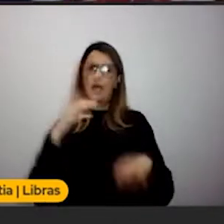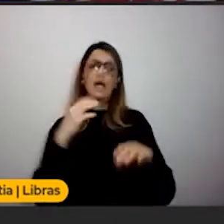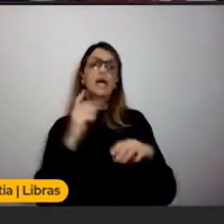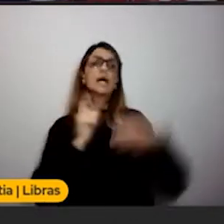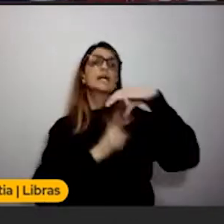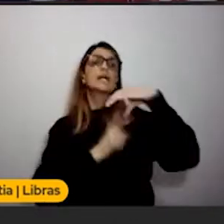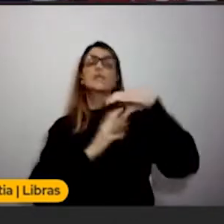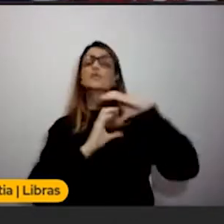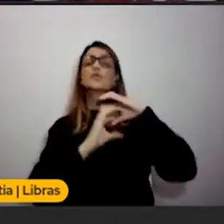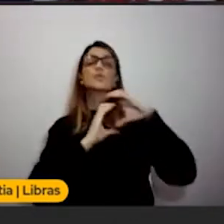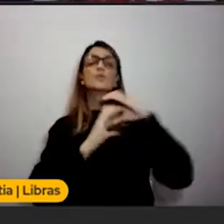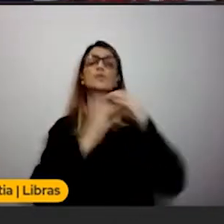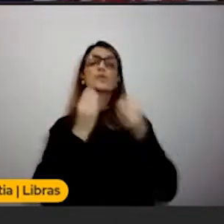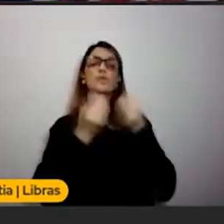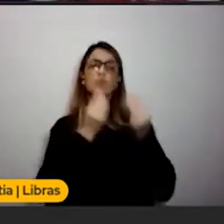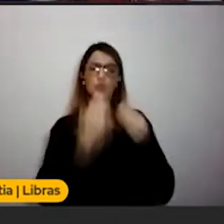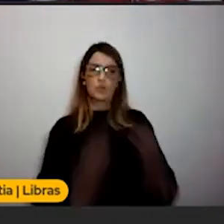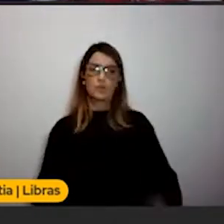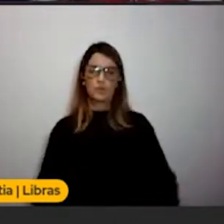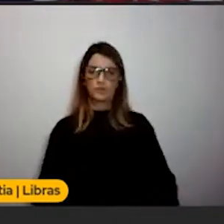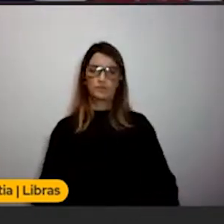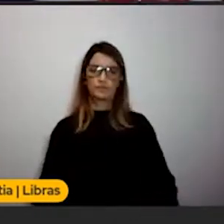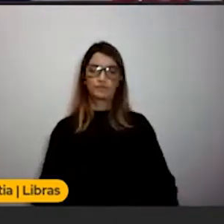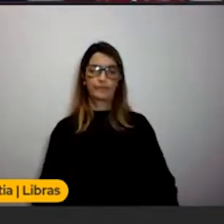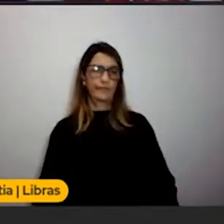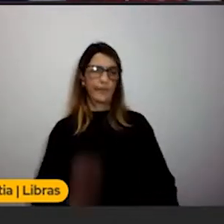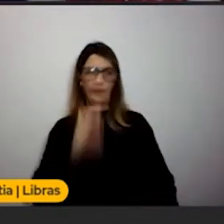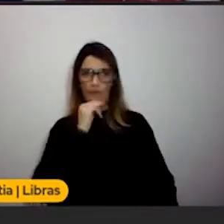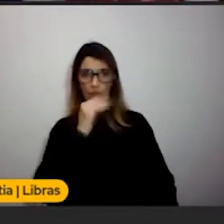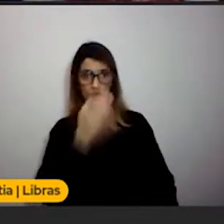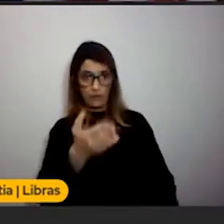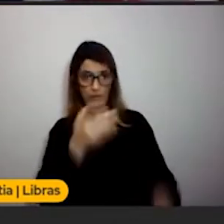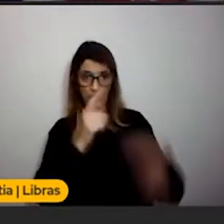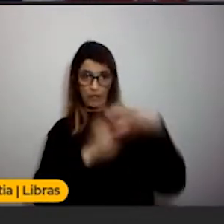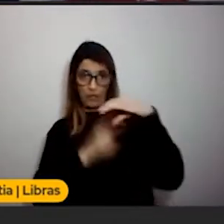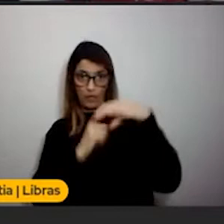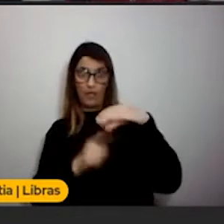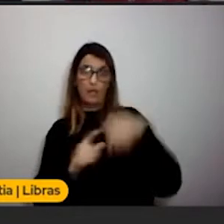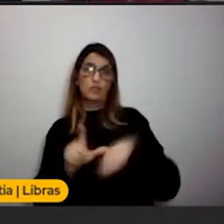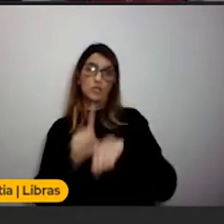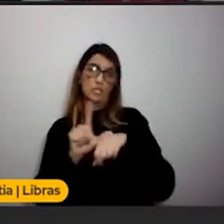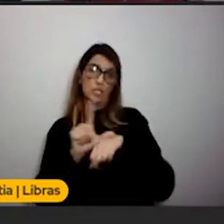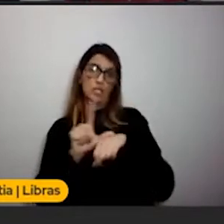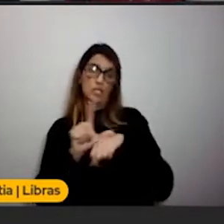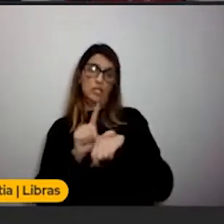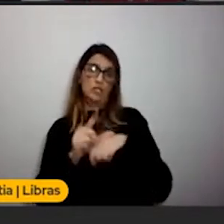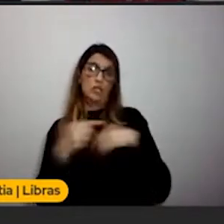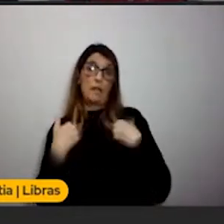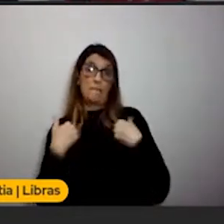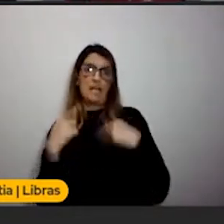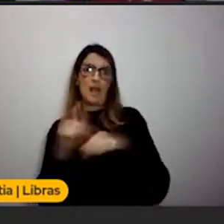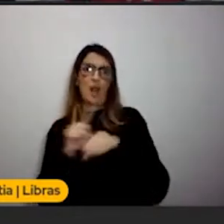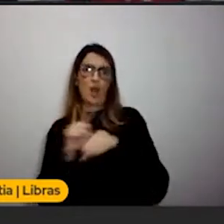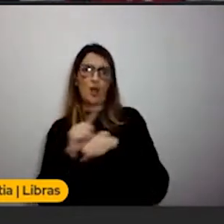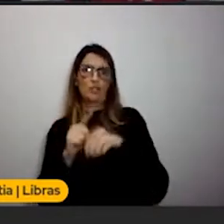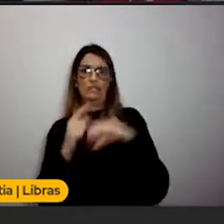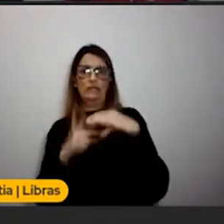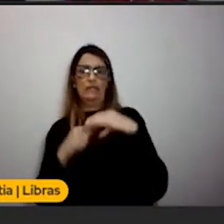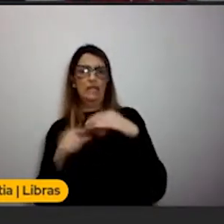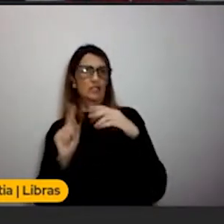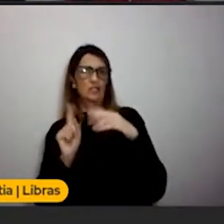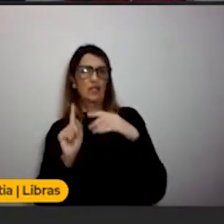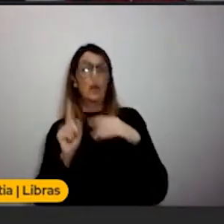Como que eu vou comunicar? Porque, assim, você é cliente. Você pode ser cliente da sua loja. Você não pode ser cliente da sua loja. Mas você é cliente de algum lugar.